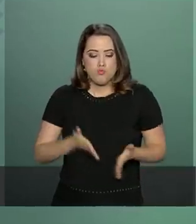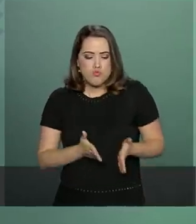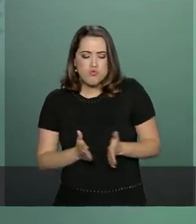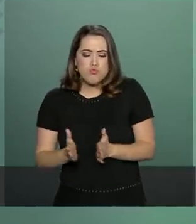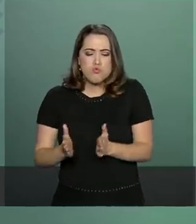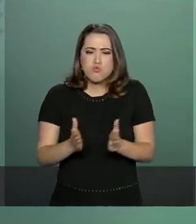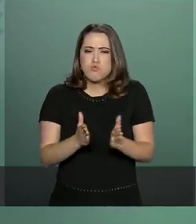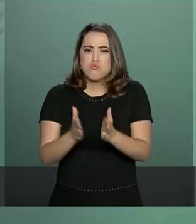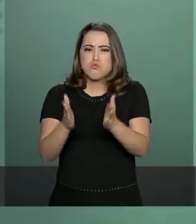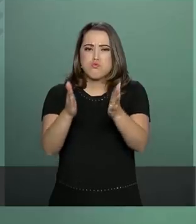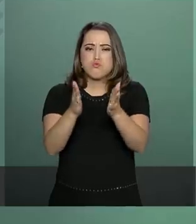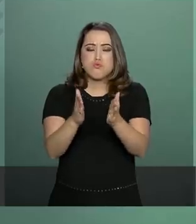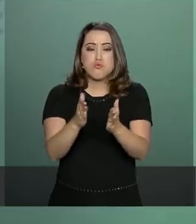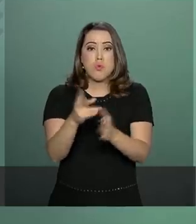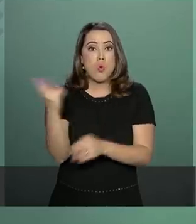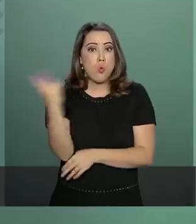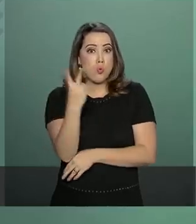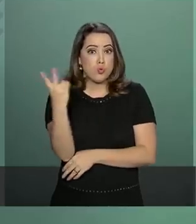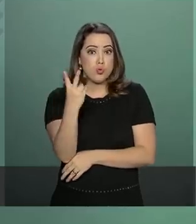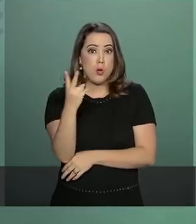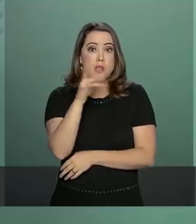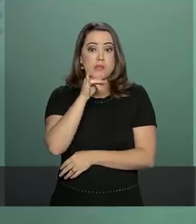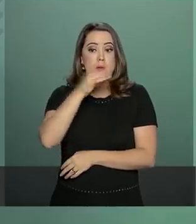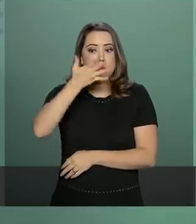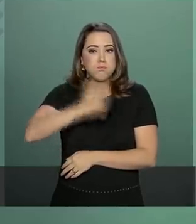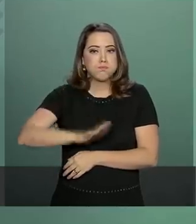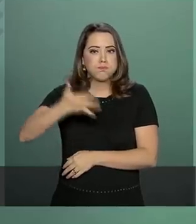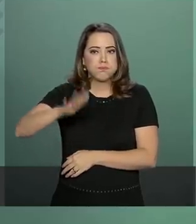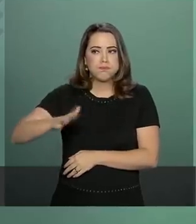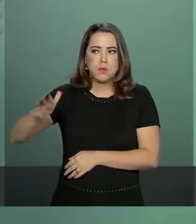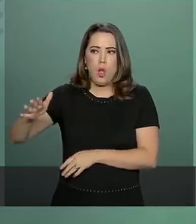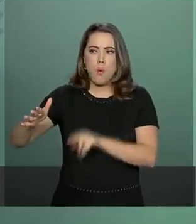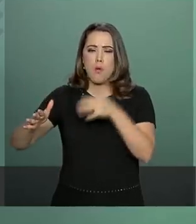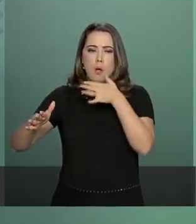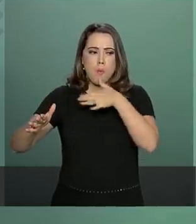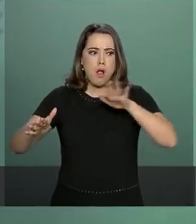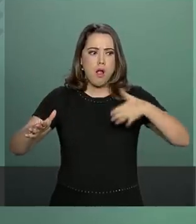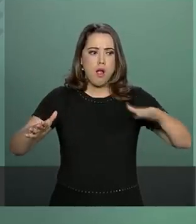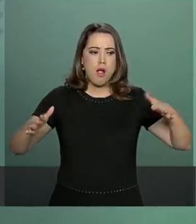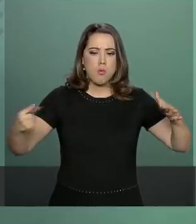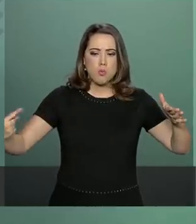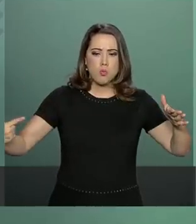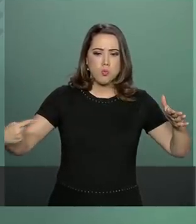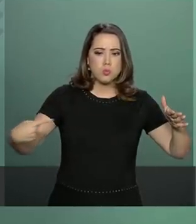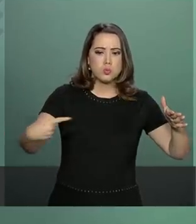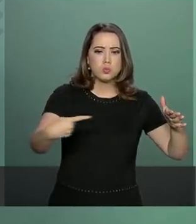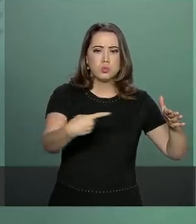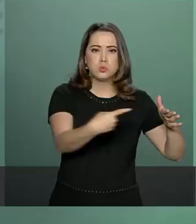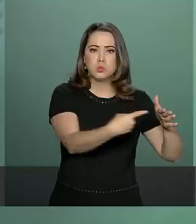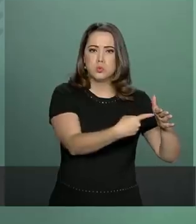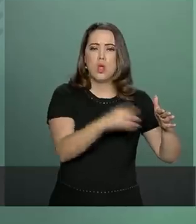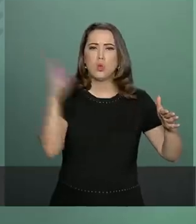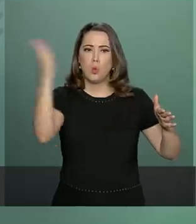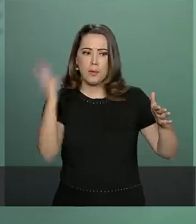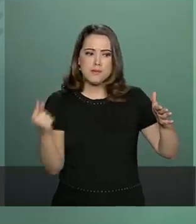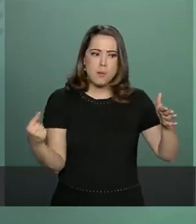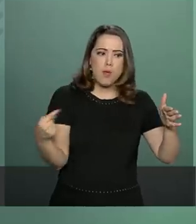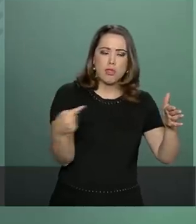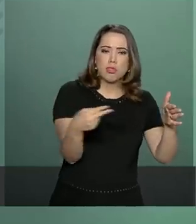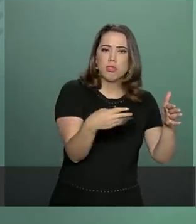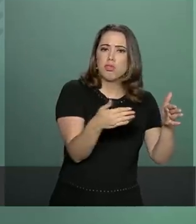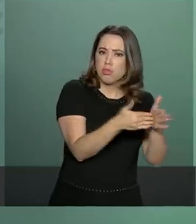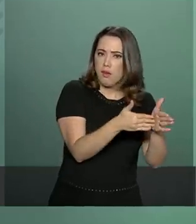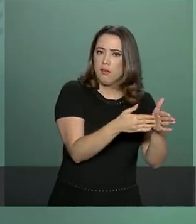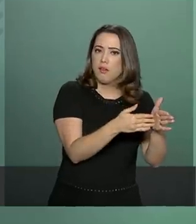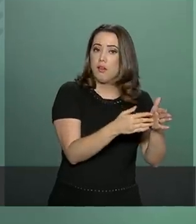para melhorar a competitividade e o escoamento da safra de grãos das regiões centro-oeste,